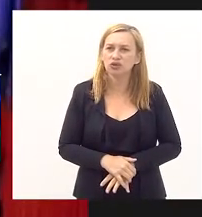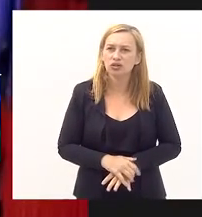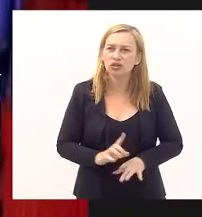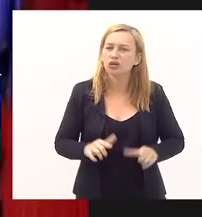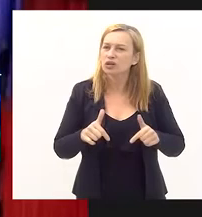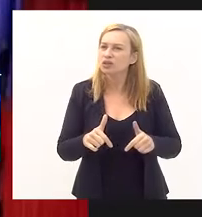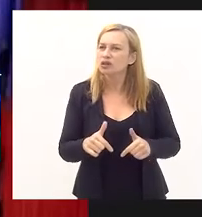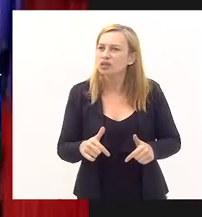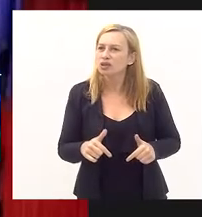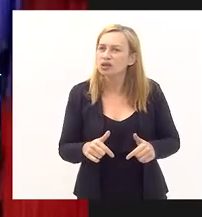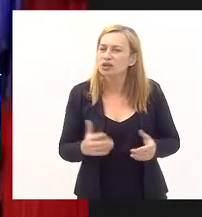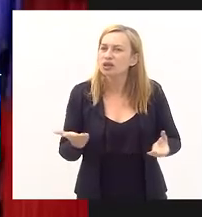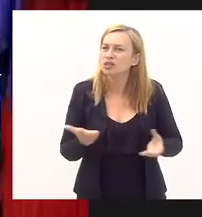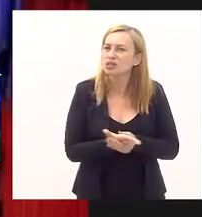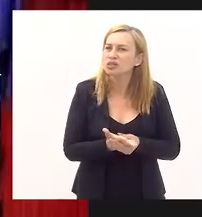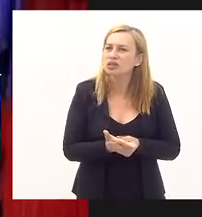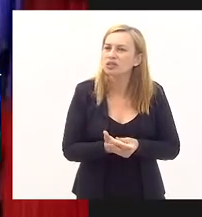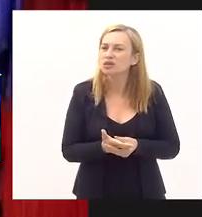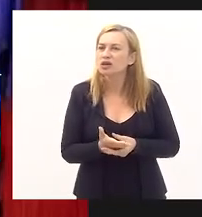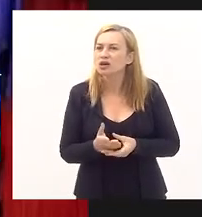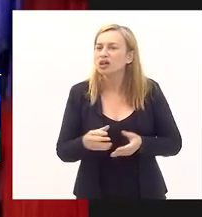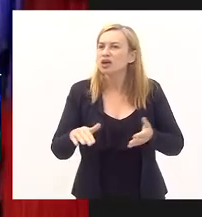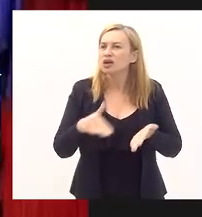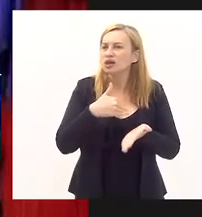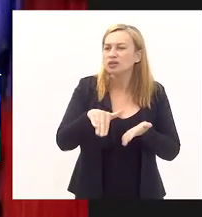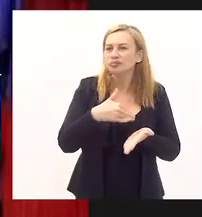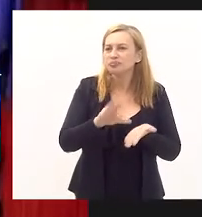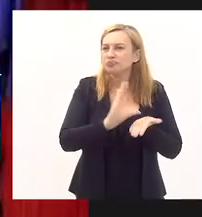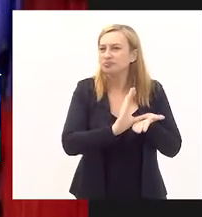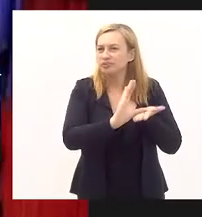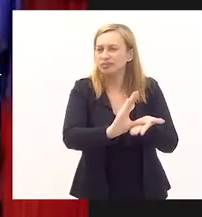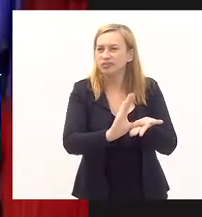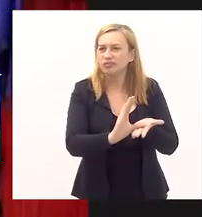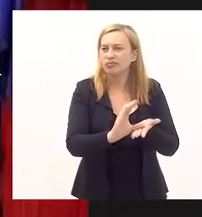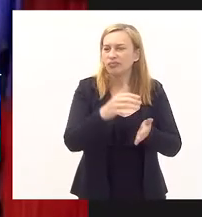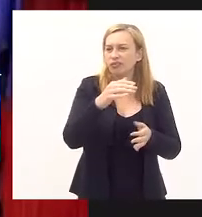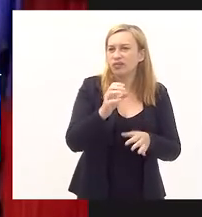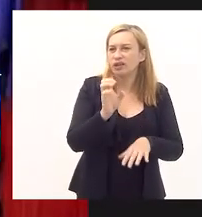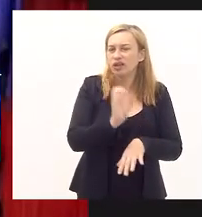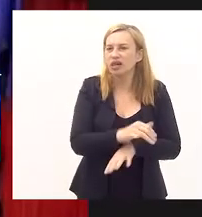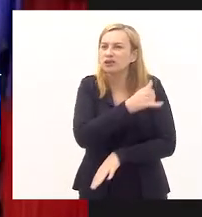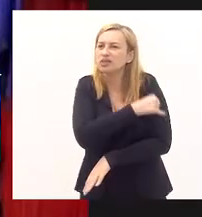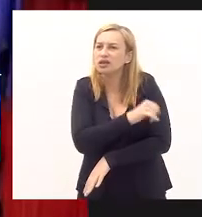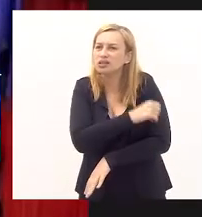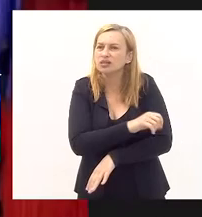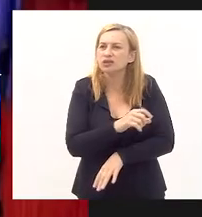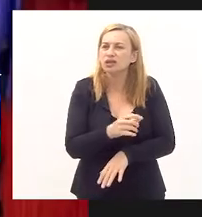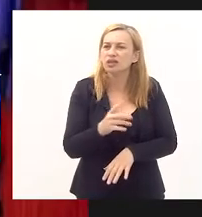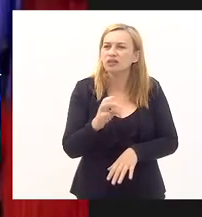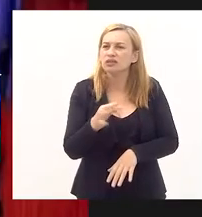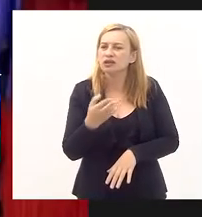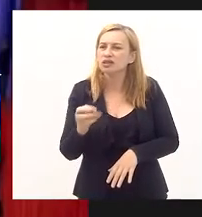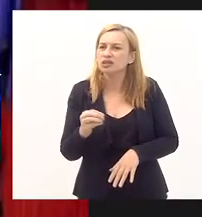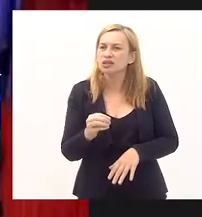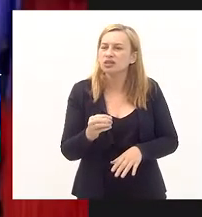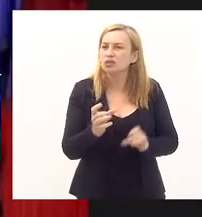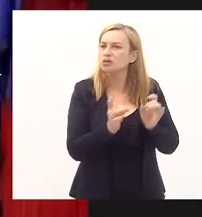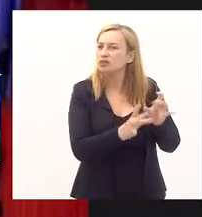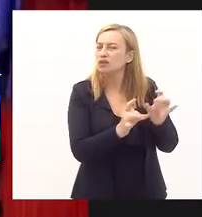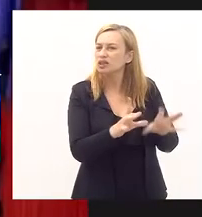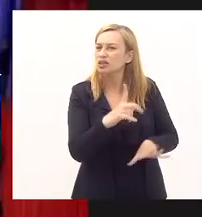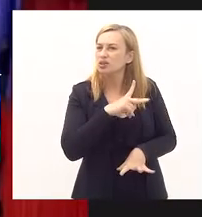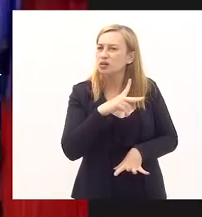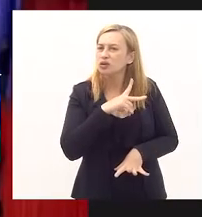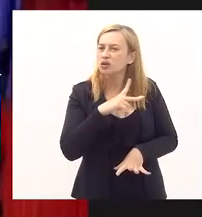emergencial utiliza apenas recursos da Secretaria de Estado do Rio de Janeiro ou provenientes de fatura, faturamento das nossas próprias vendas sendo